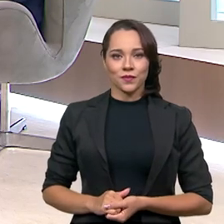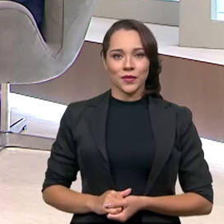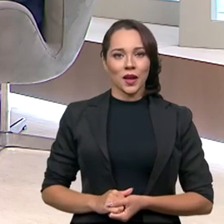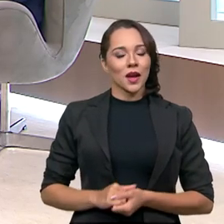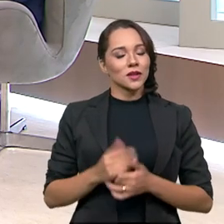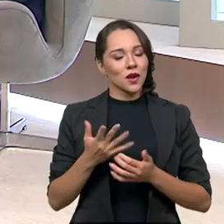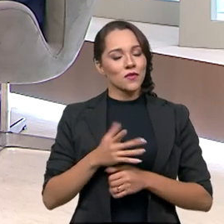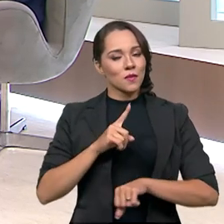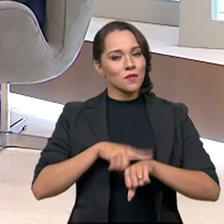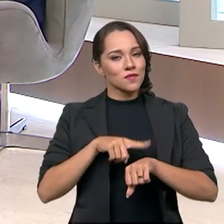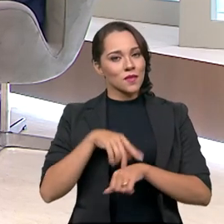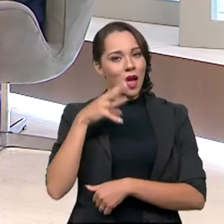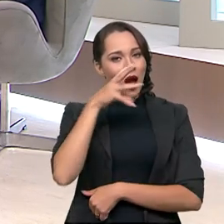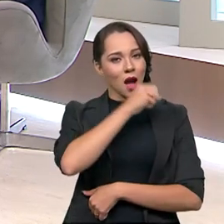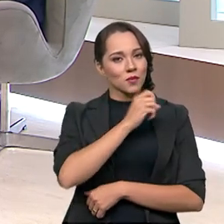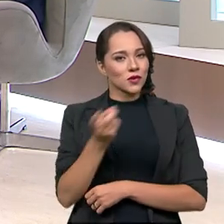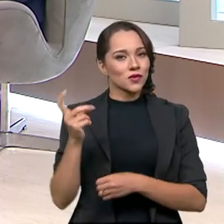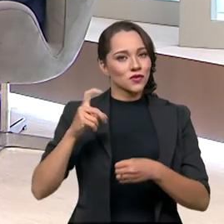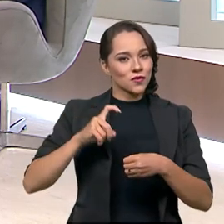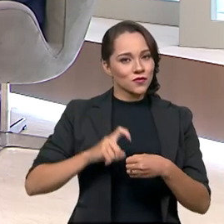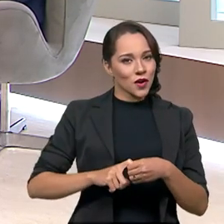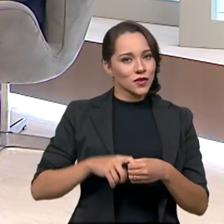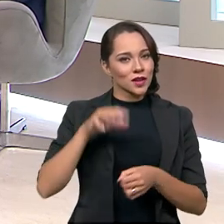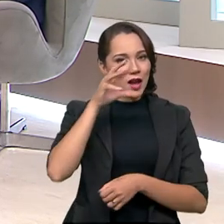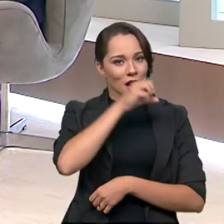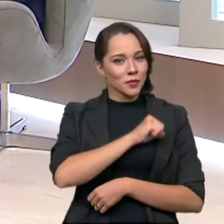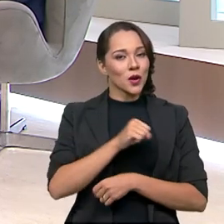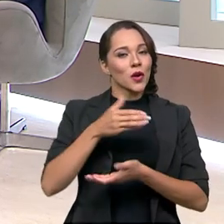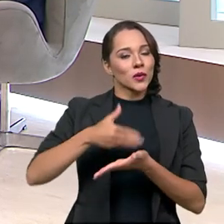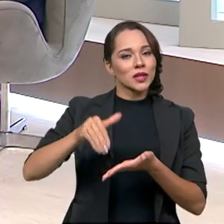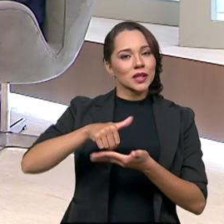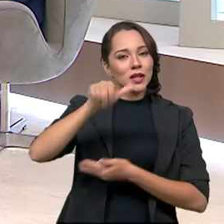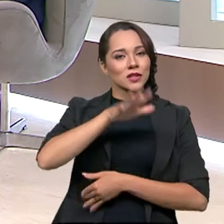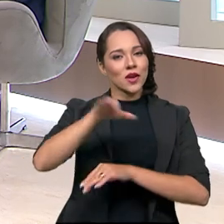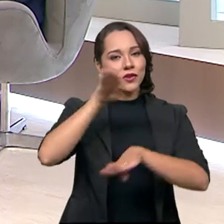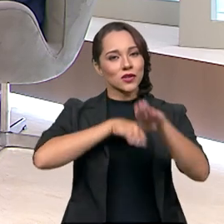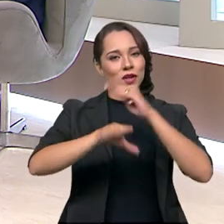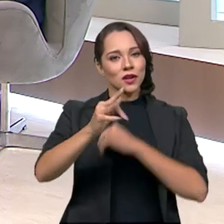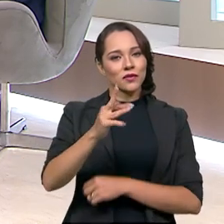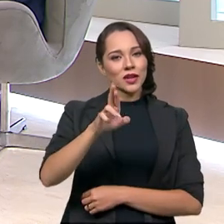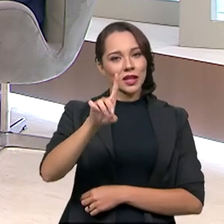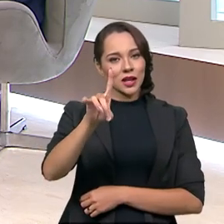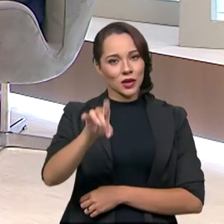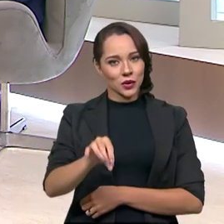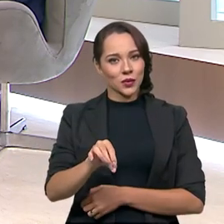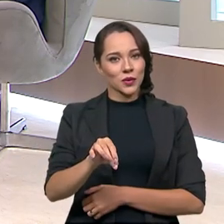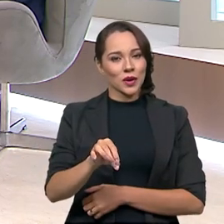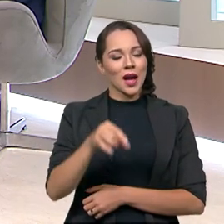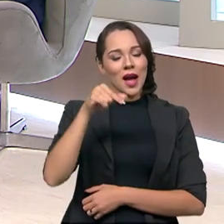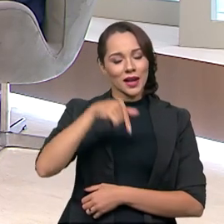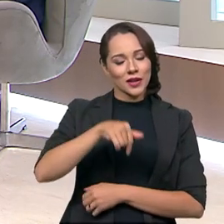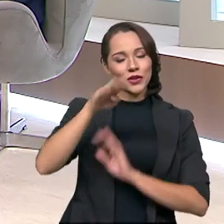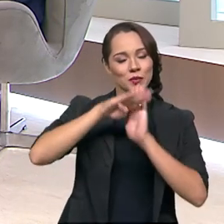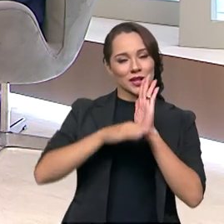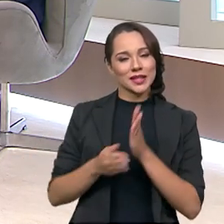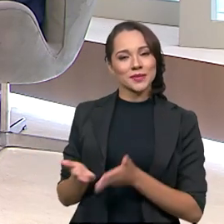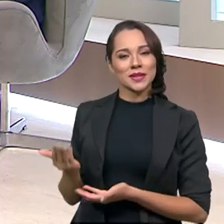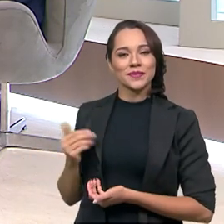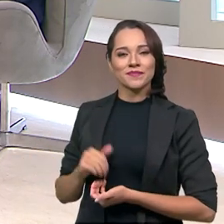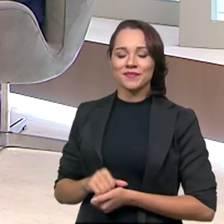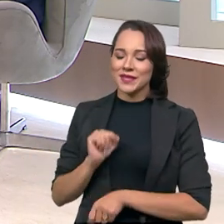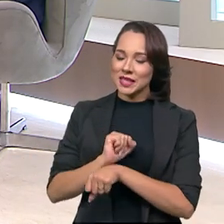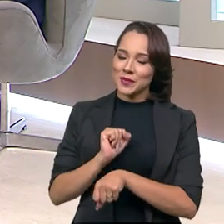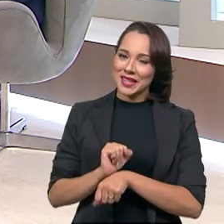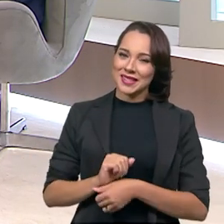Vamos para um rápido intervalo e voltamos em instantes com o secretário nacional de trânsito, Frederico Carneiro, aqui no Brasil em Pauta.